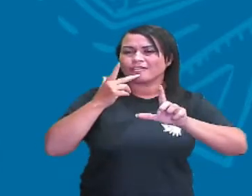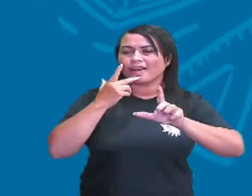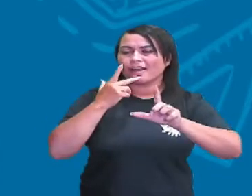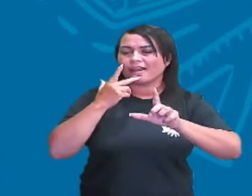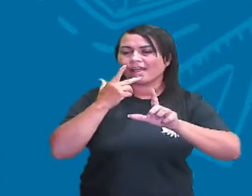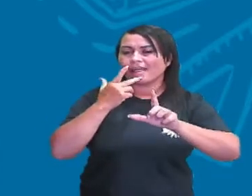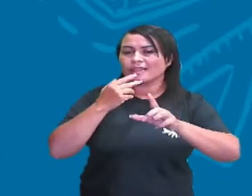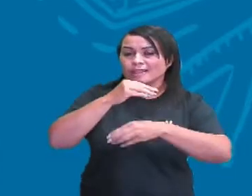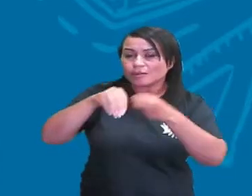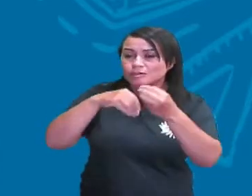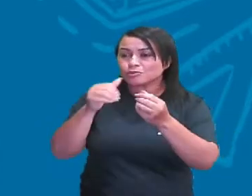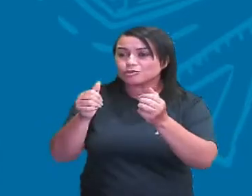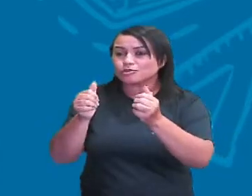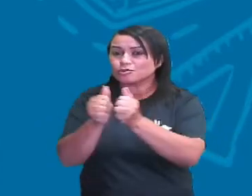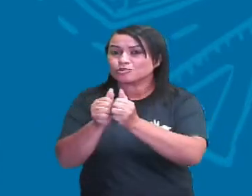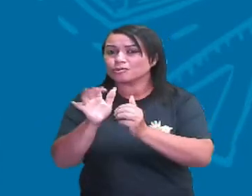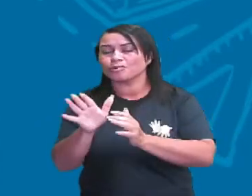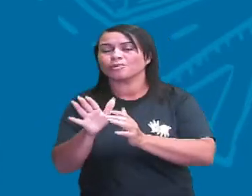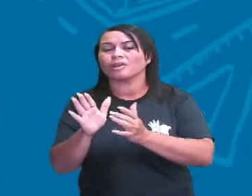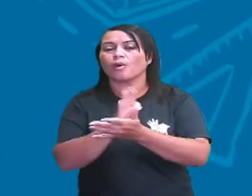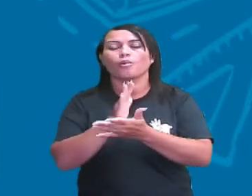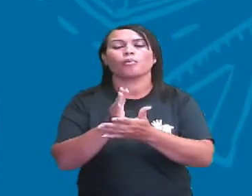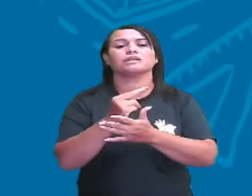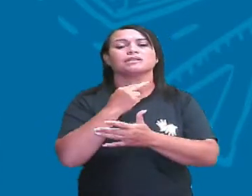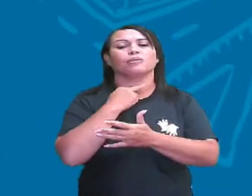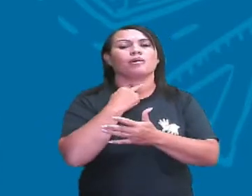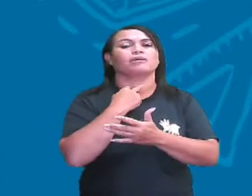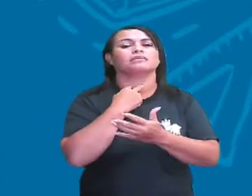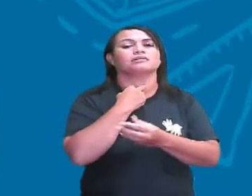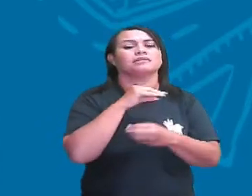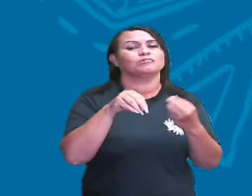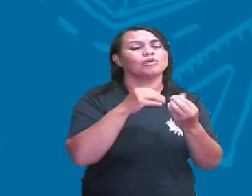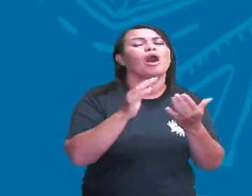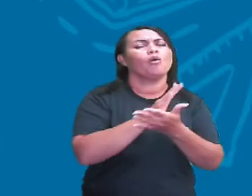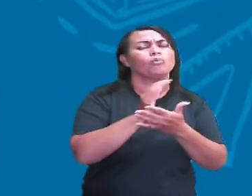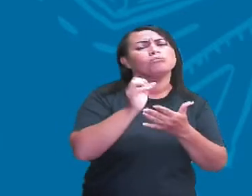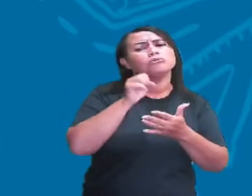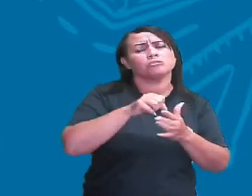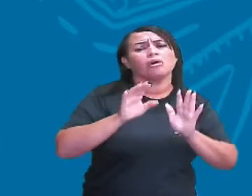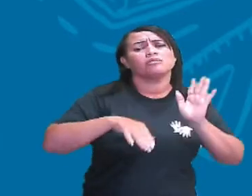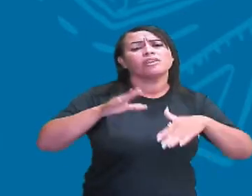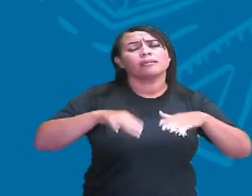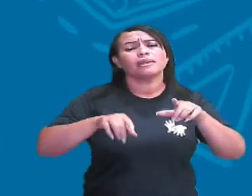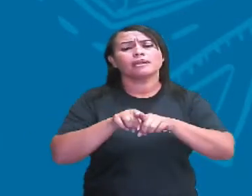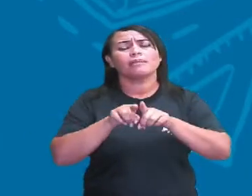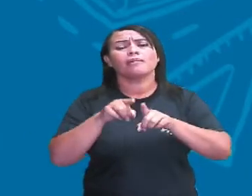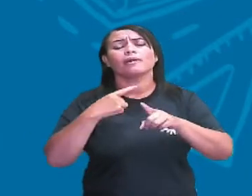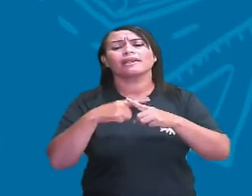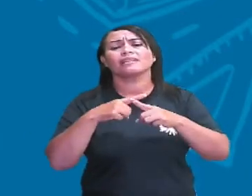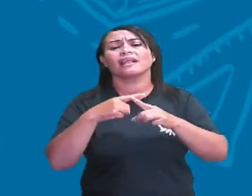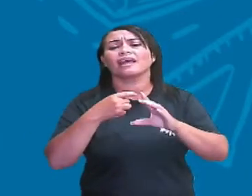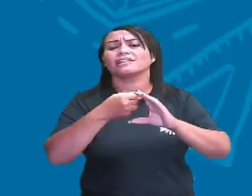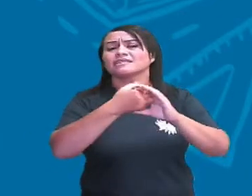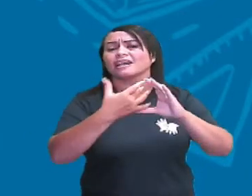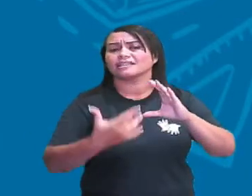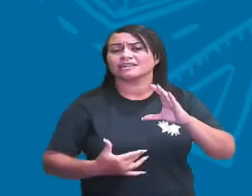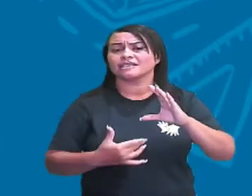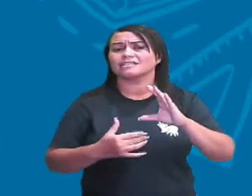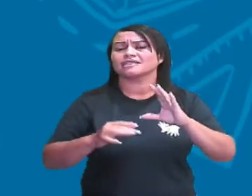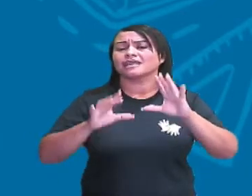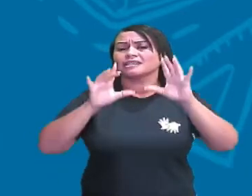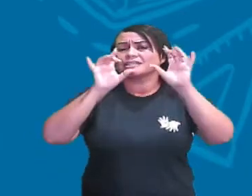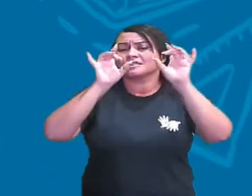Então, aquela substância nunca vai se misturar com a outra, porque ela não é semelhante a ela, porque ela possui características específicas nela,